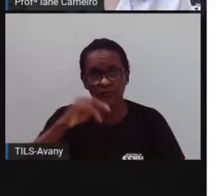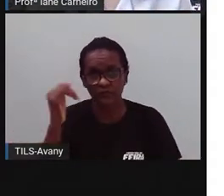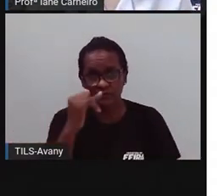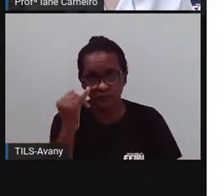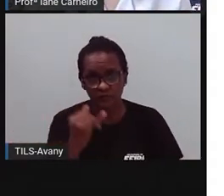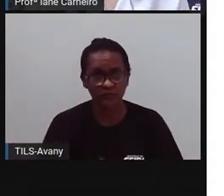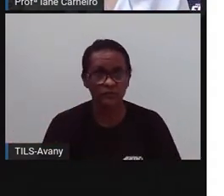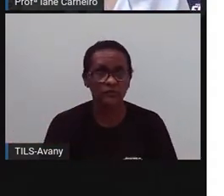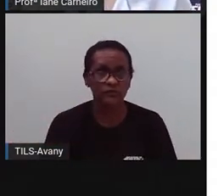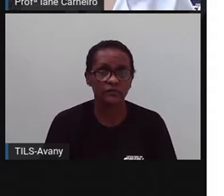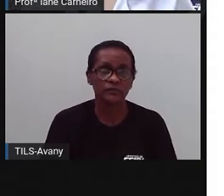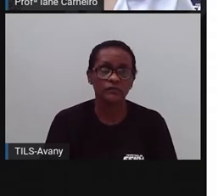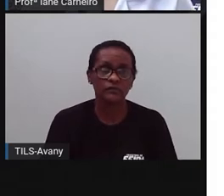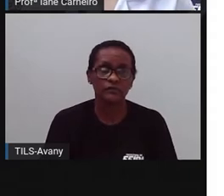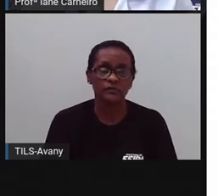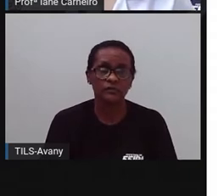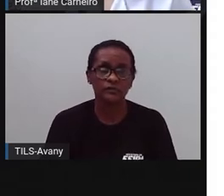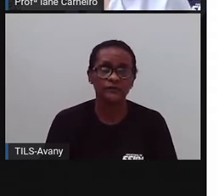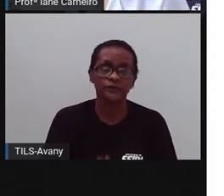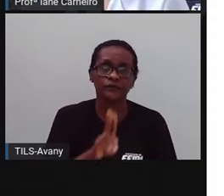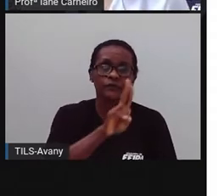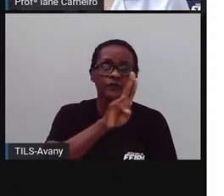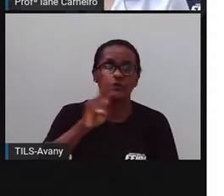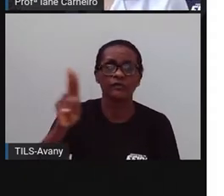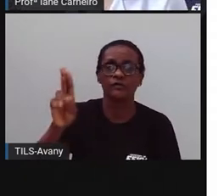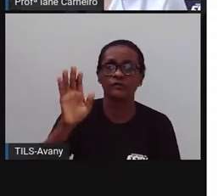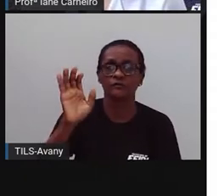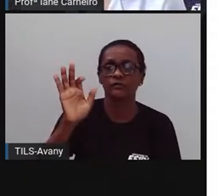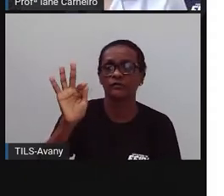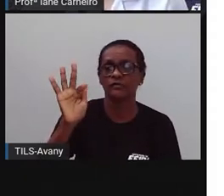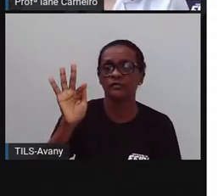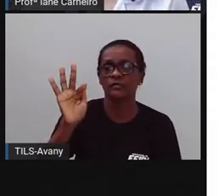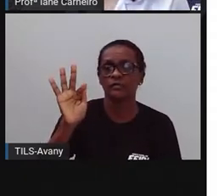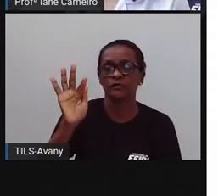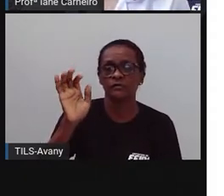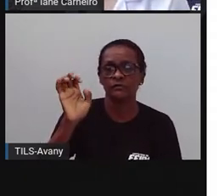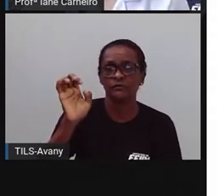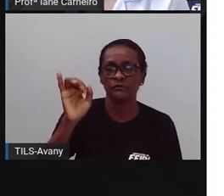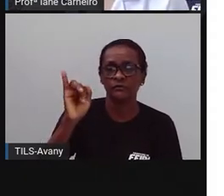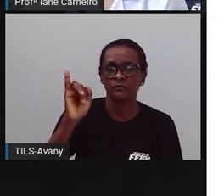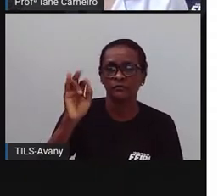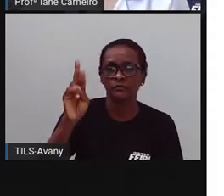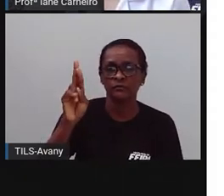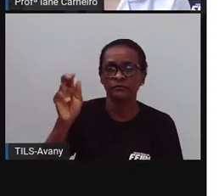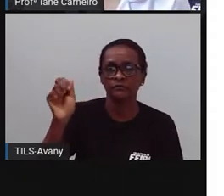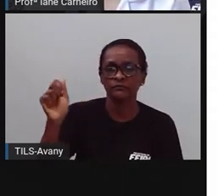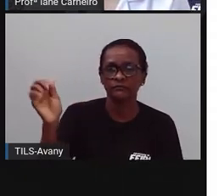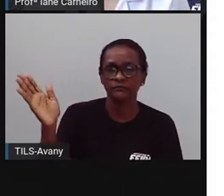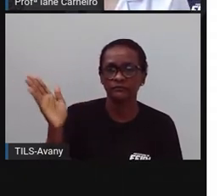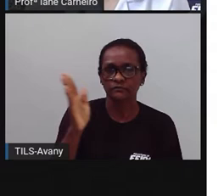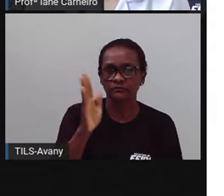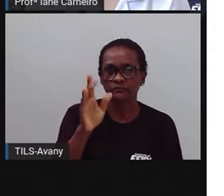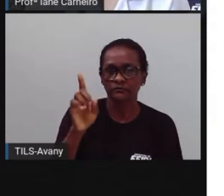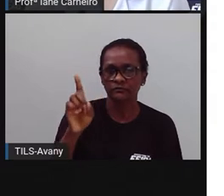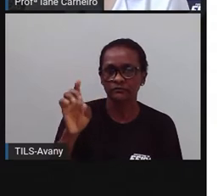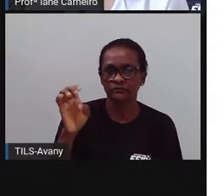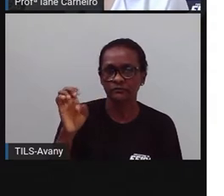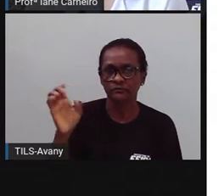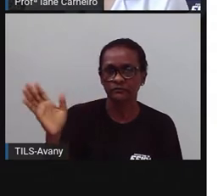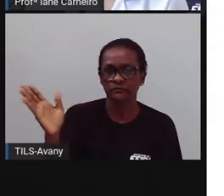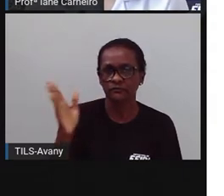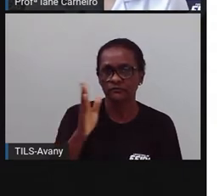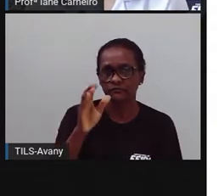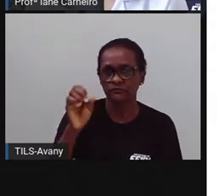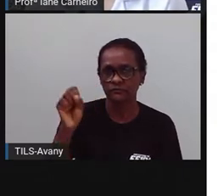certo? Então a nossa cidade, olha o nome dela, escrevam aí no caderninho de vocês, o nome da nossa cidade é Feira de